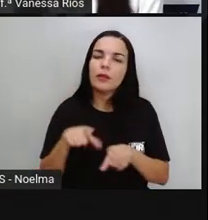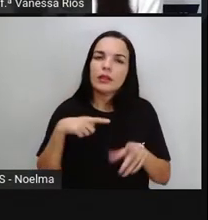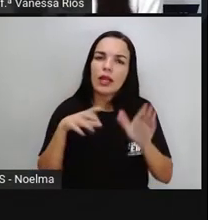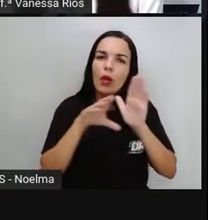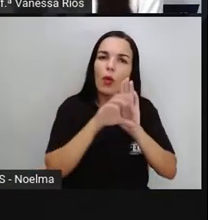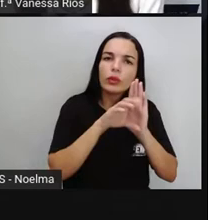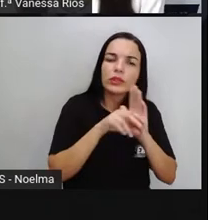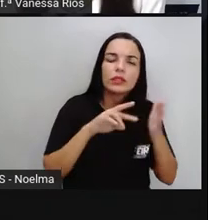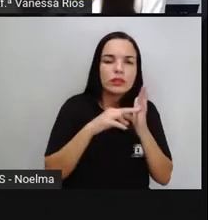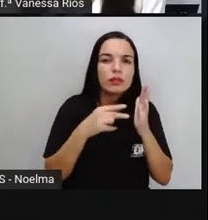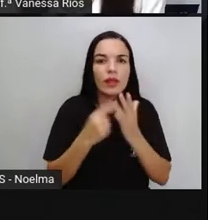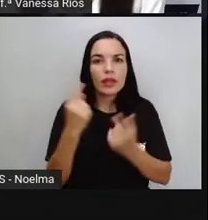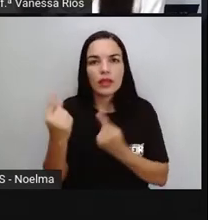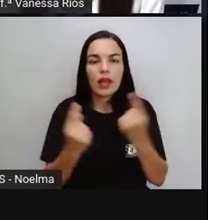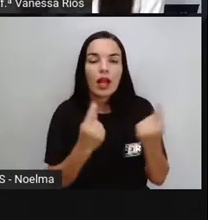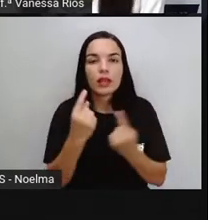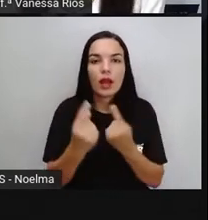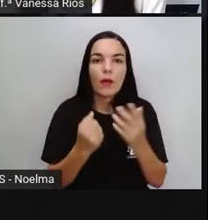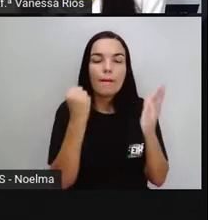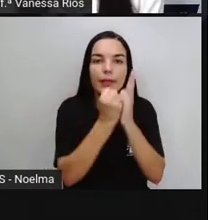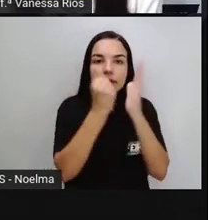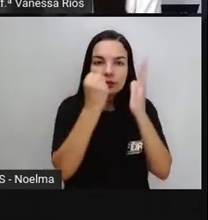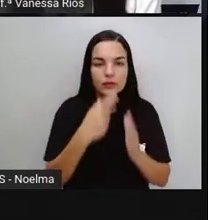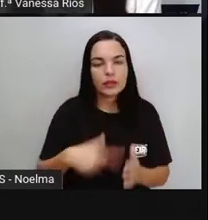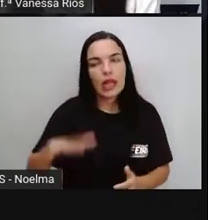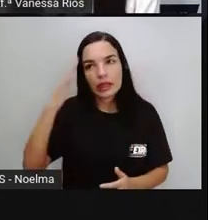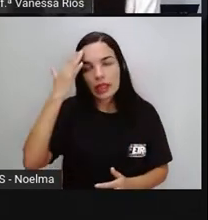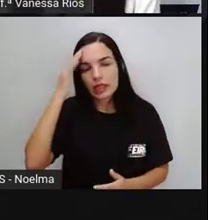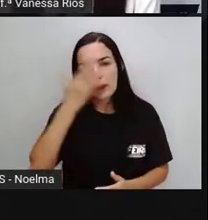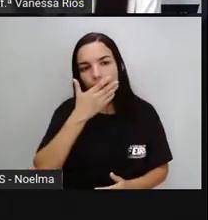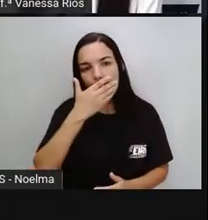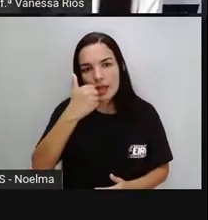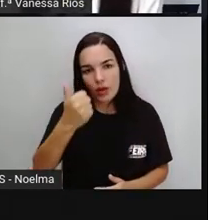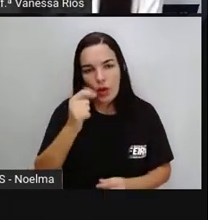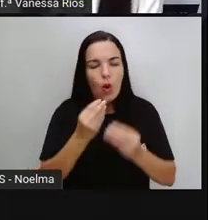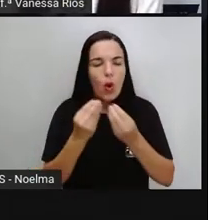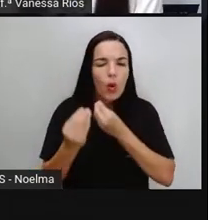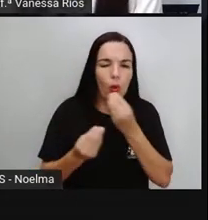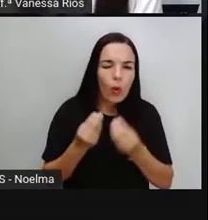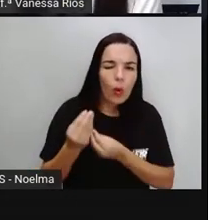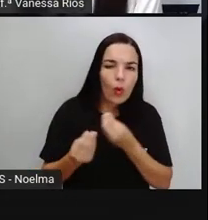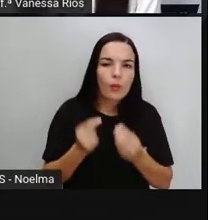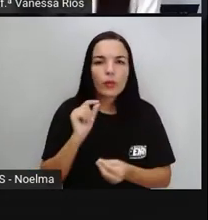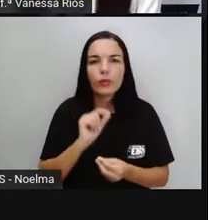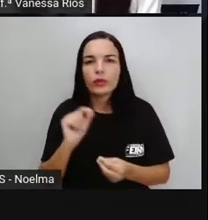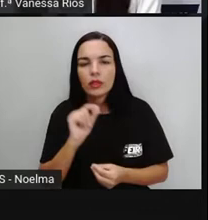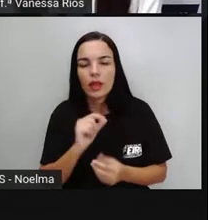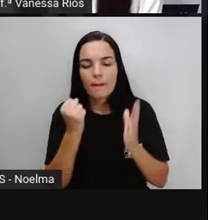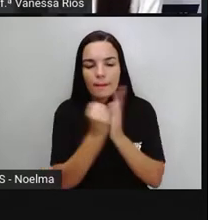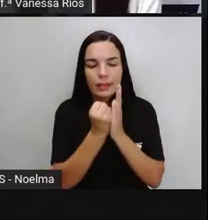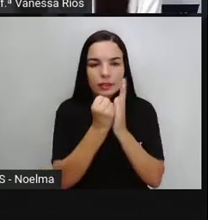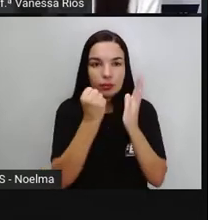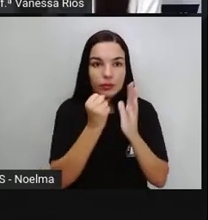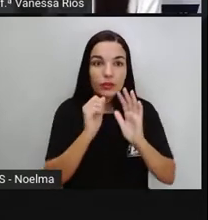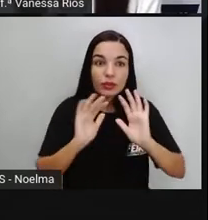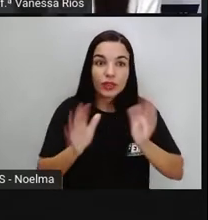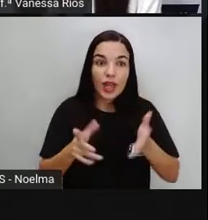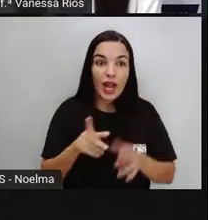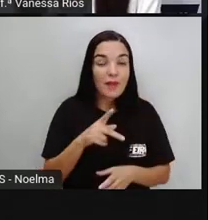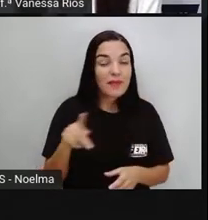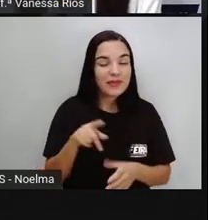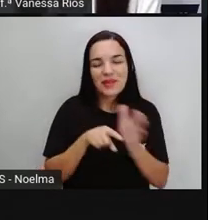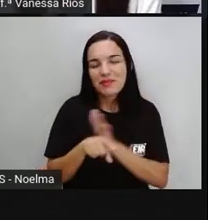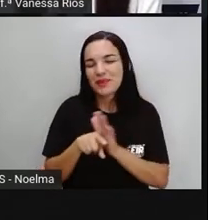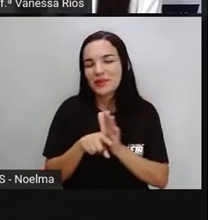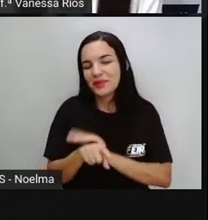relacionados a cada tipo de patrimônio, para a gente compreender realmente aí o que é patrimônio, já que a Pró perguntou logo